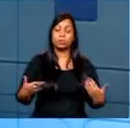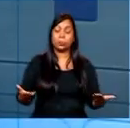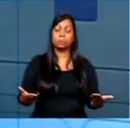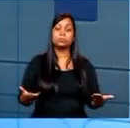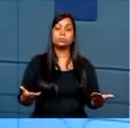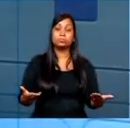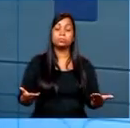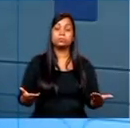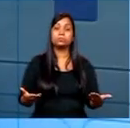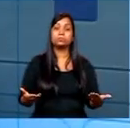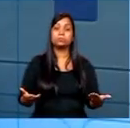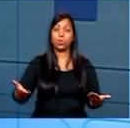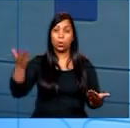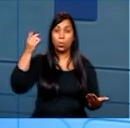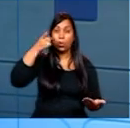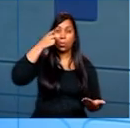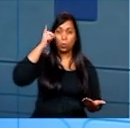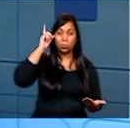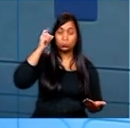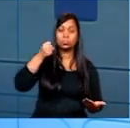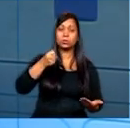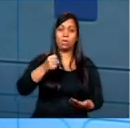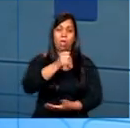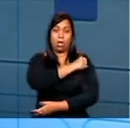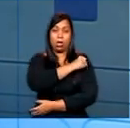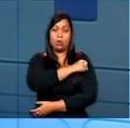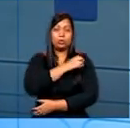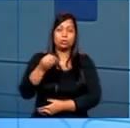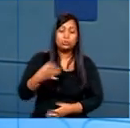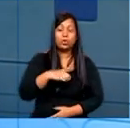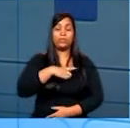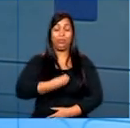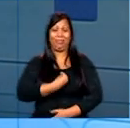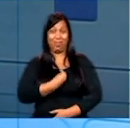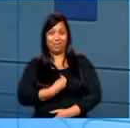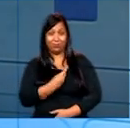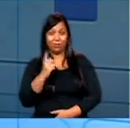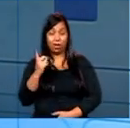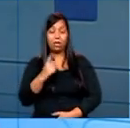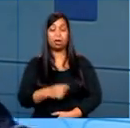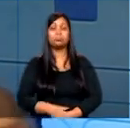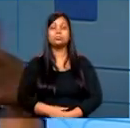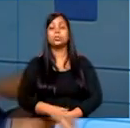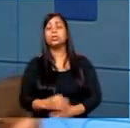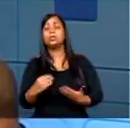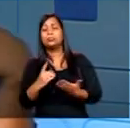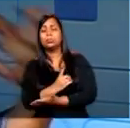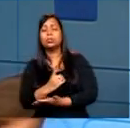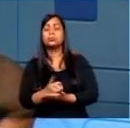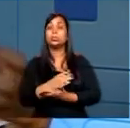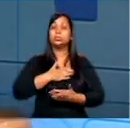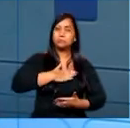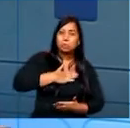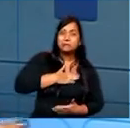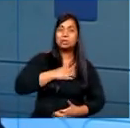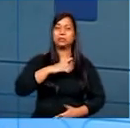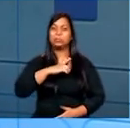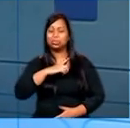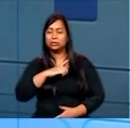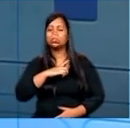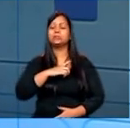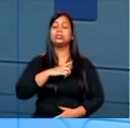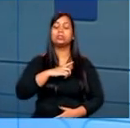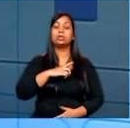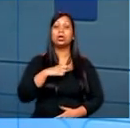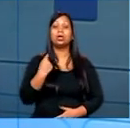Então, eu estava até... Ontem chegaram alunos novos e eu estava lá no cursinho, perguntando se eles estavam gostando, os que chegaram